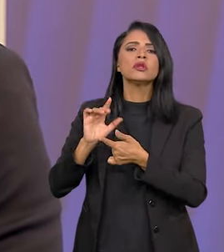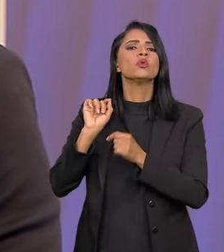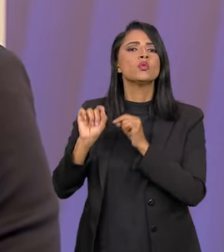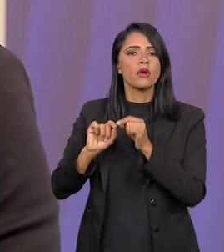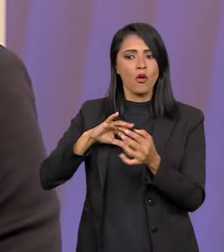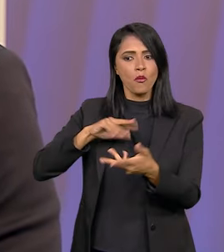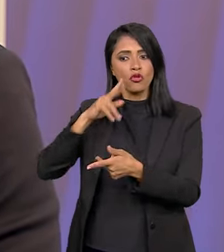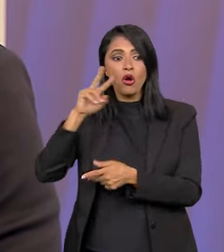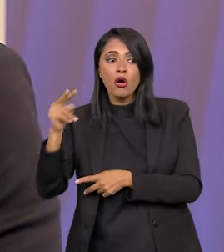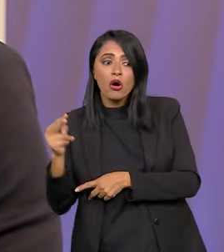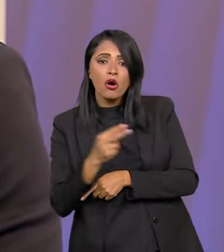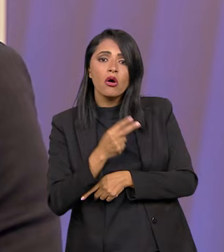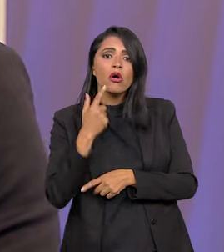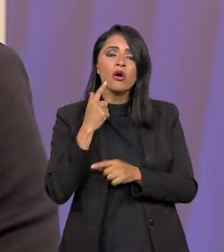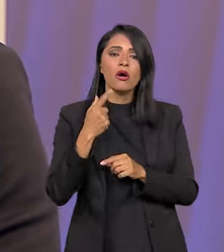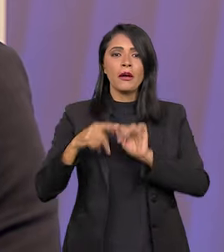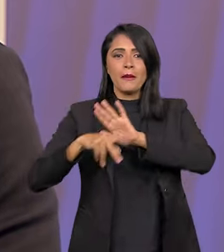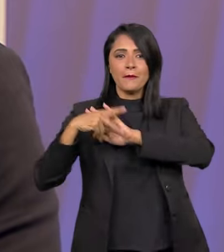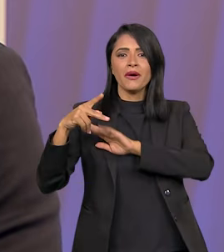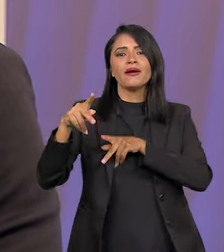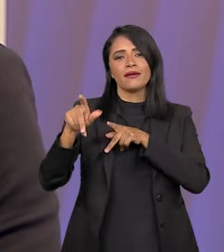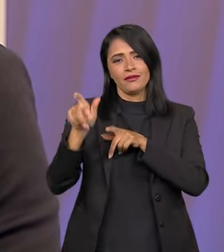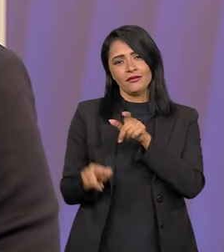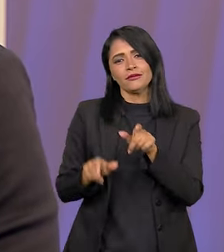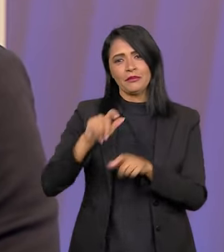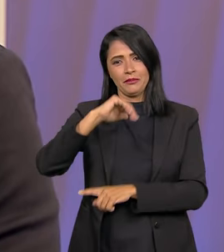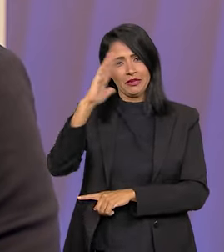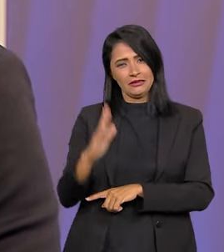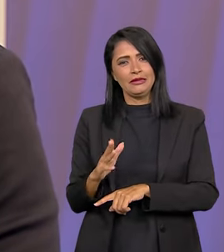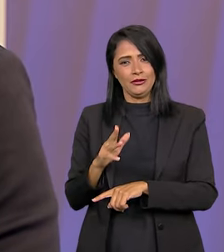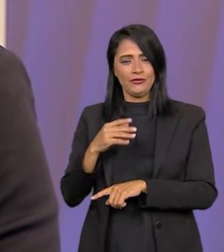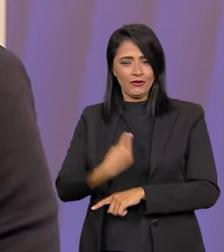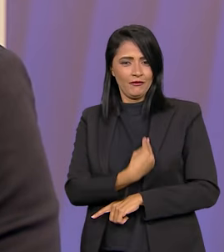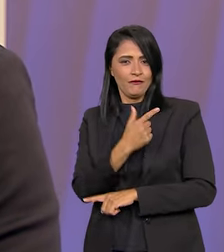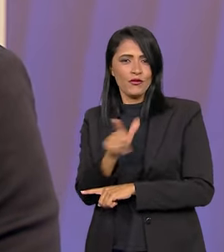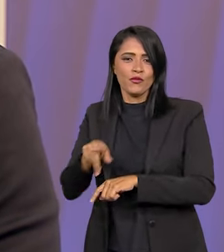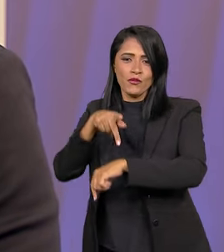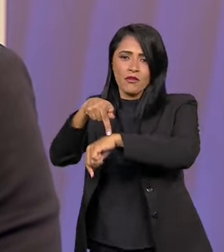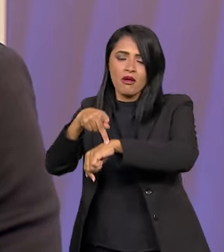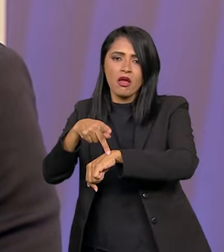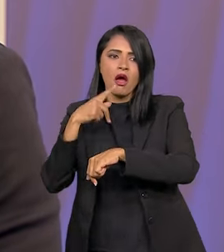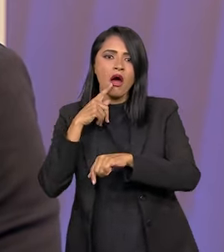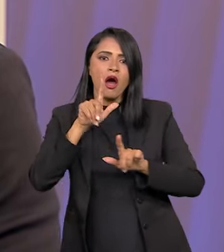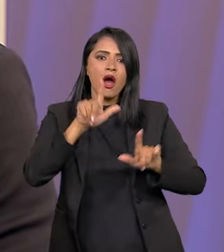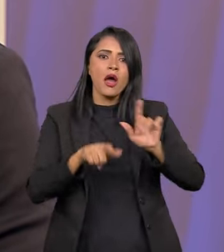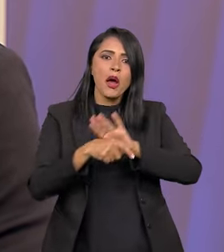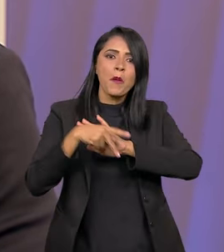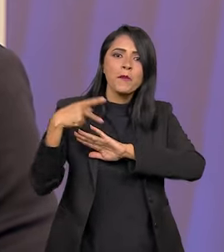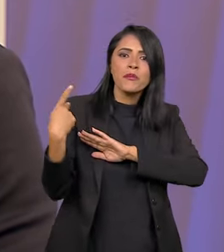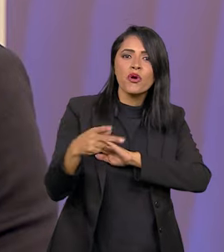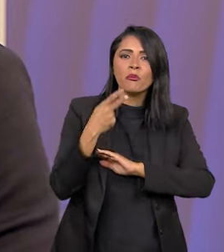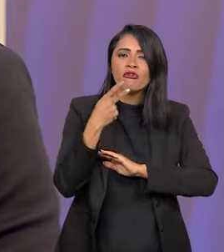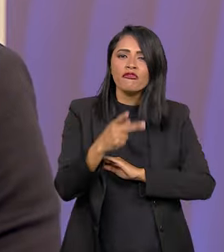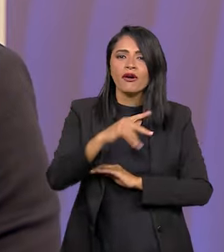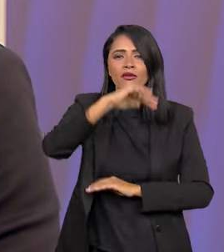gente mostrar para o mundo, especialmente, inicialmente, para os brasileiros que moram no exterior, um canal que fale do Brasil, fale da